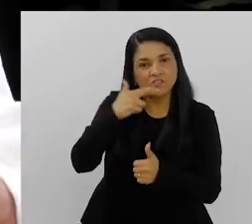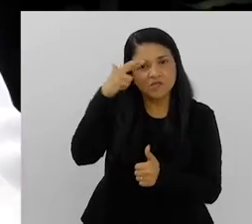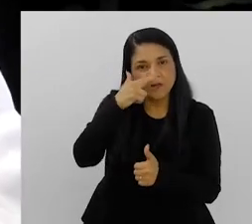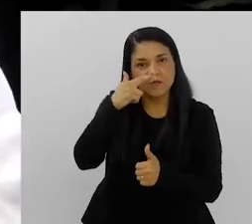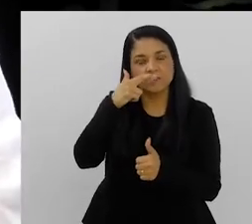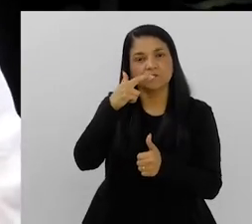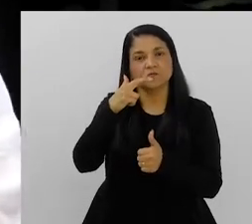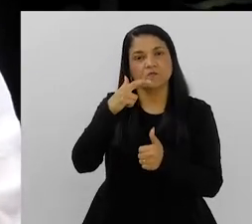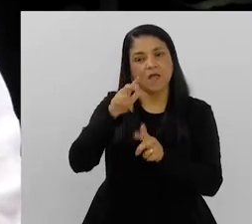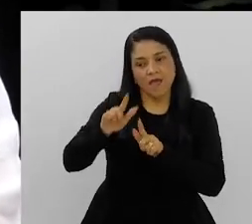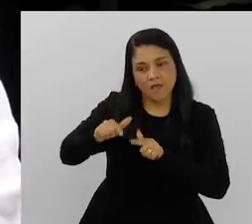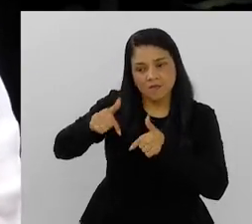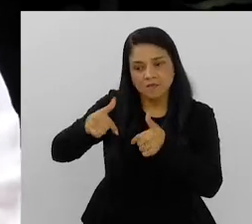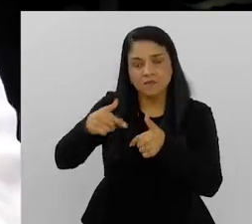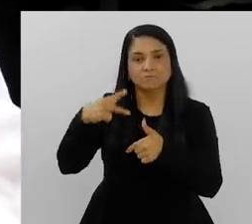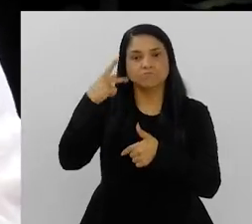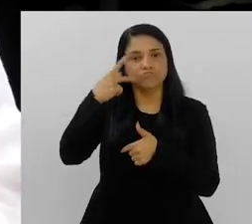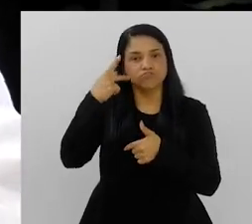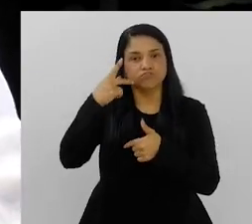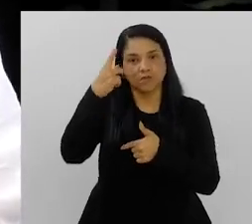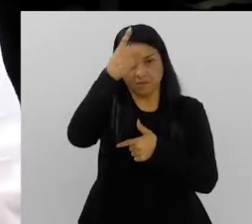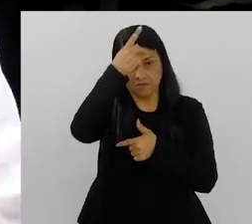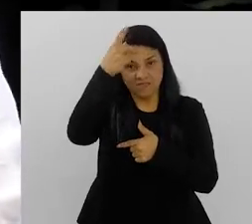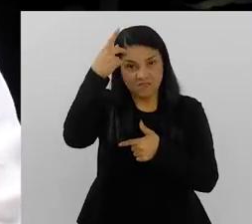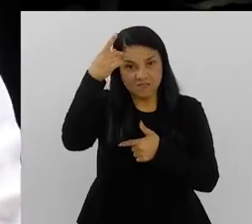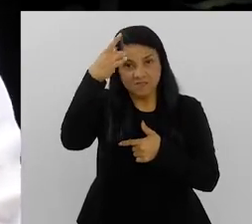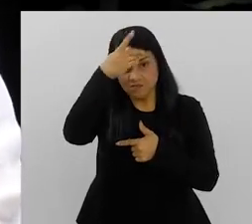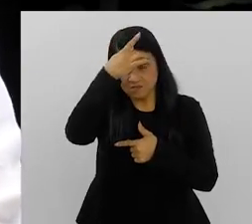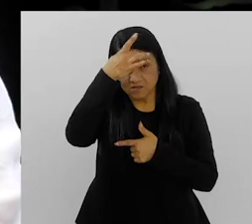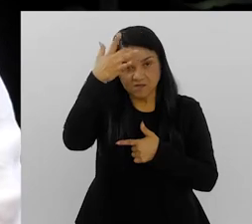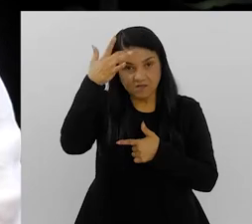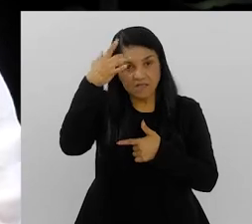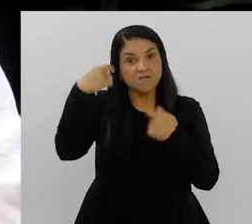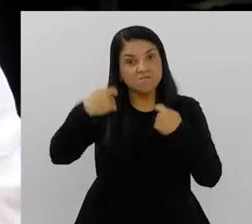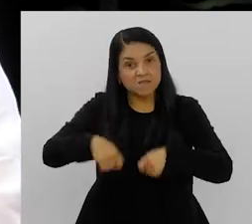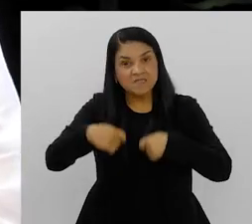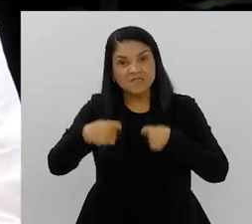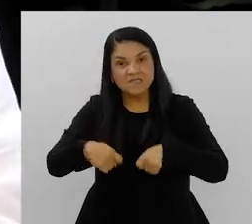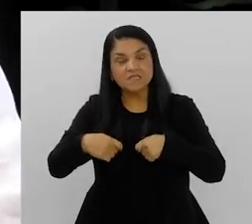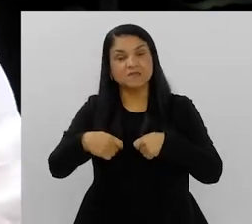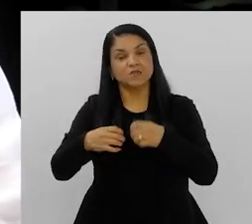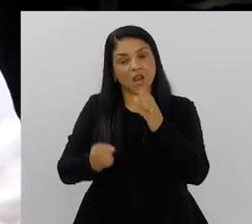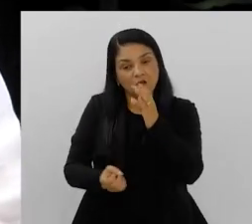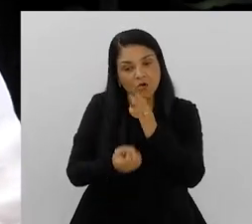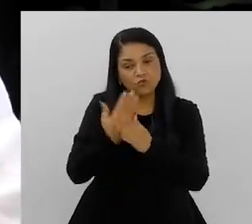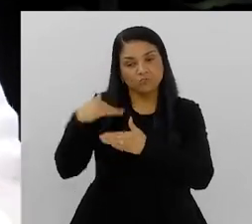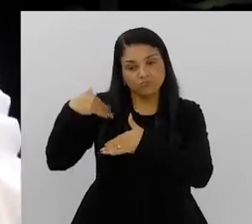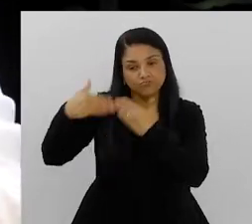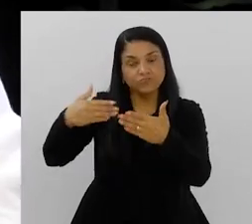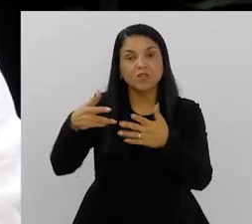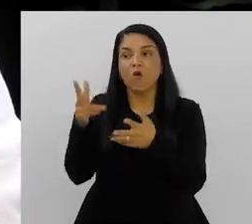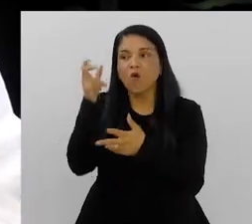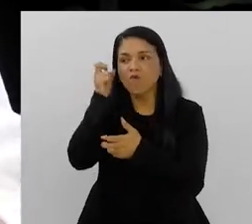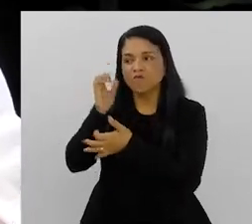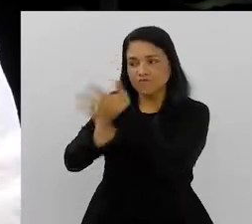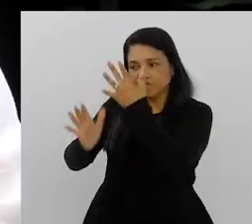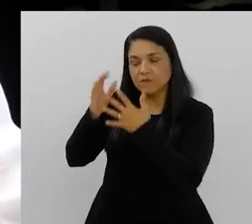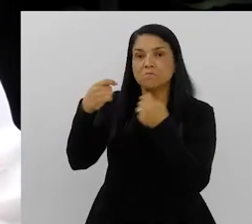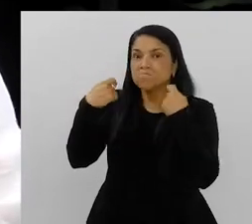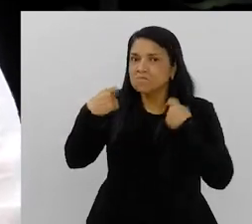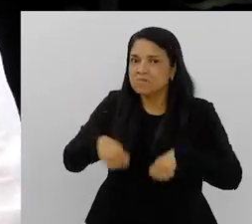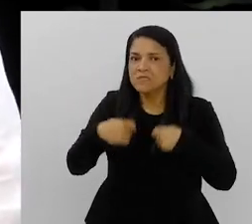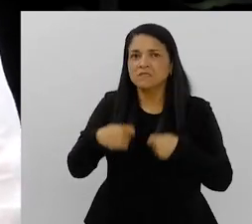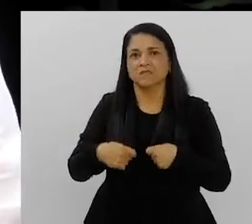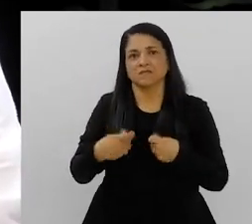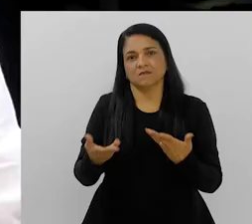cobram, acompanham e monitoram. A execução da política de saúde mental, ela é uma necessidade, porque ela foi construída com